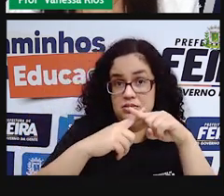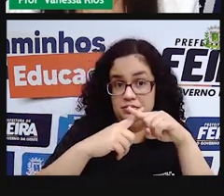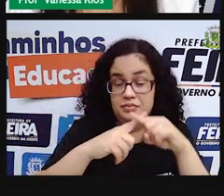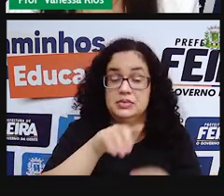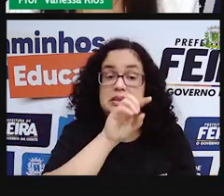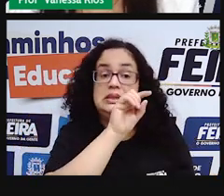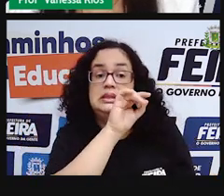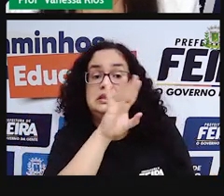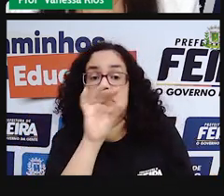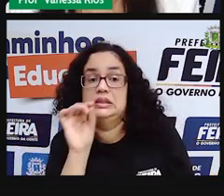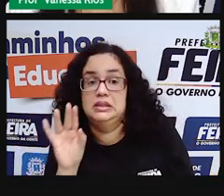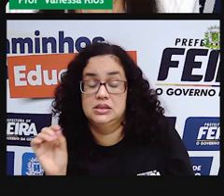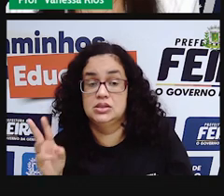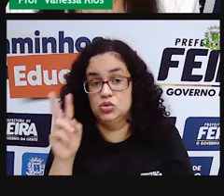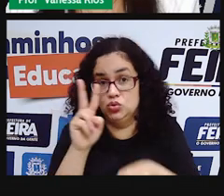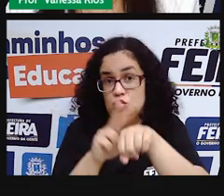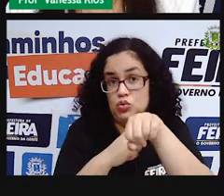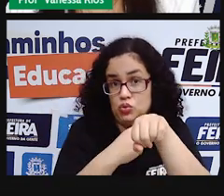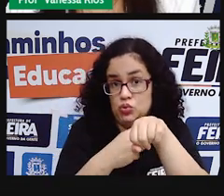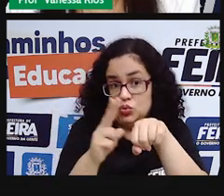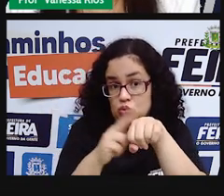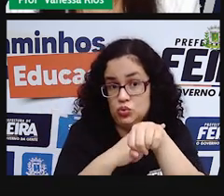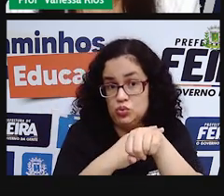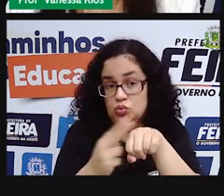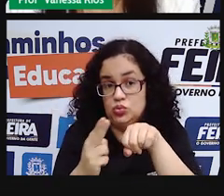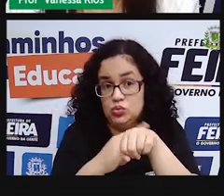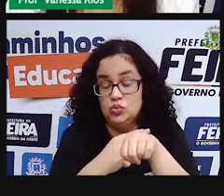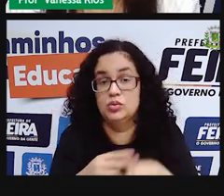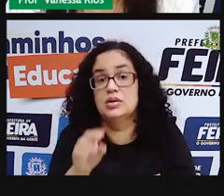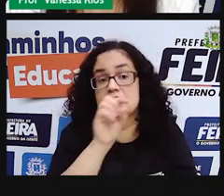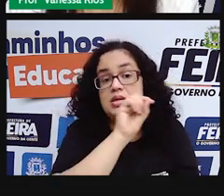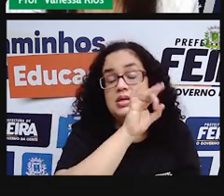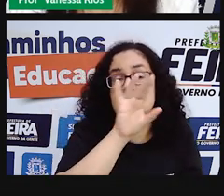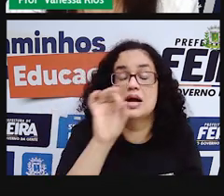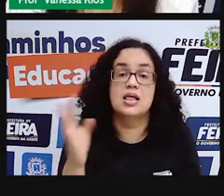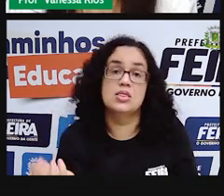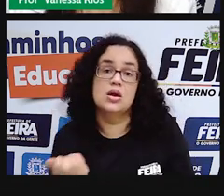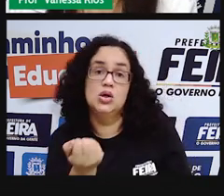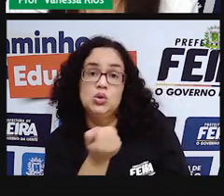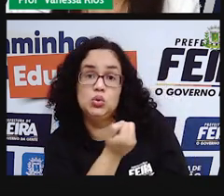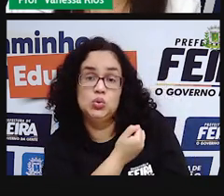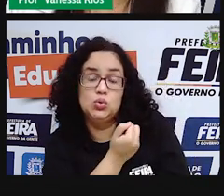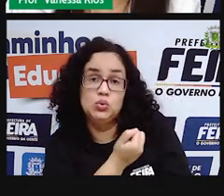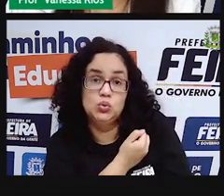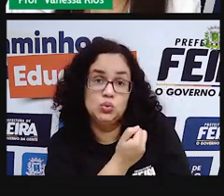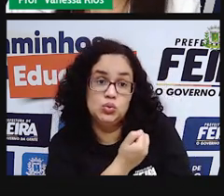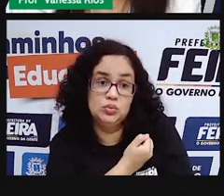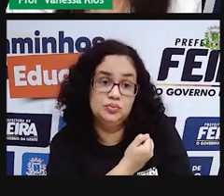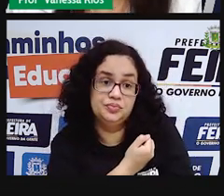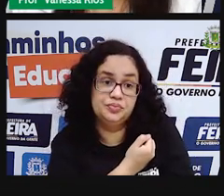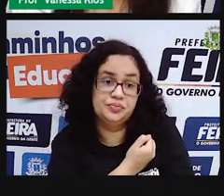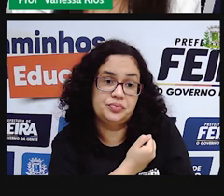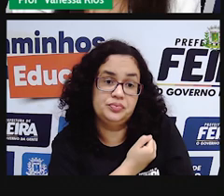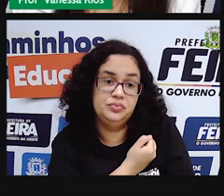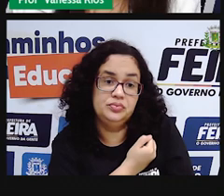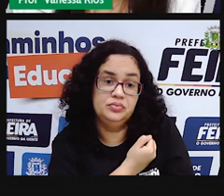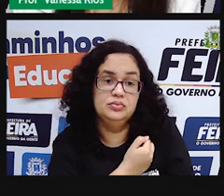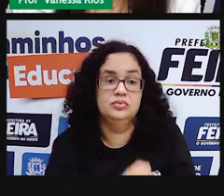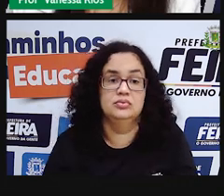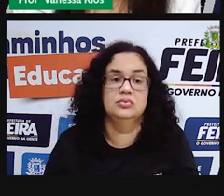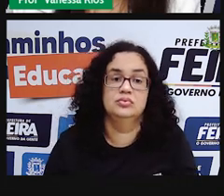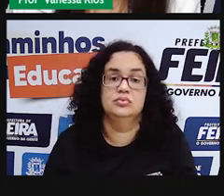chocolate, duas vezes o valor de cada número que foi aí colocado, quantificado para este problema.